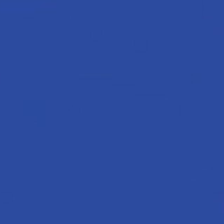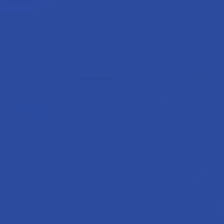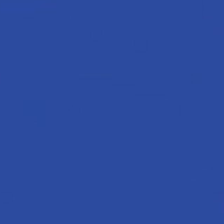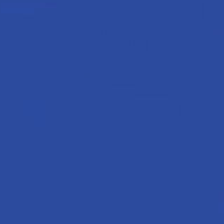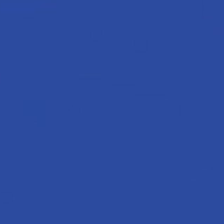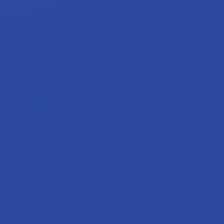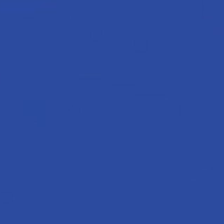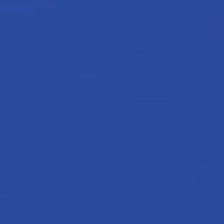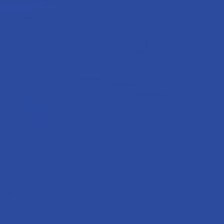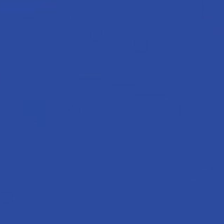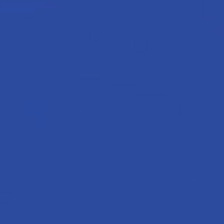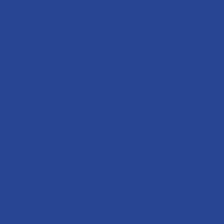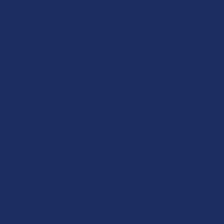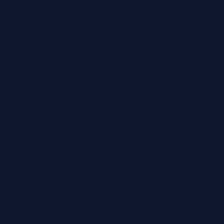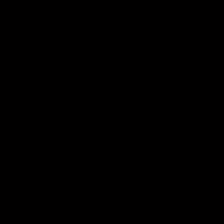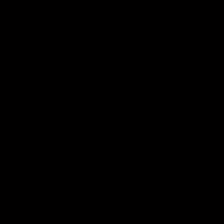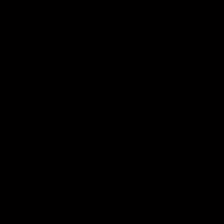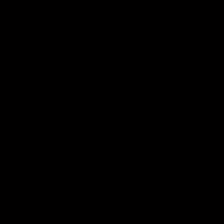Tchau!